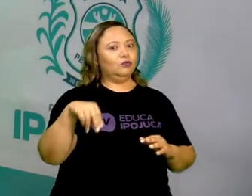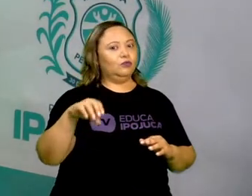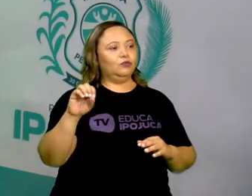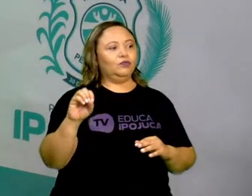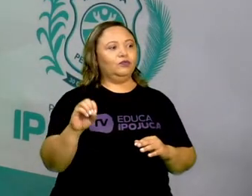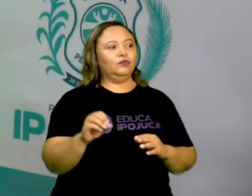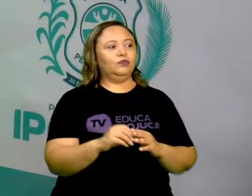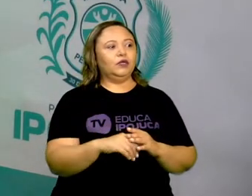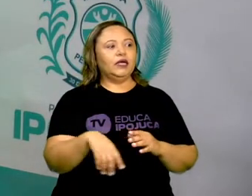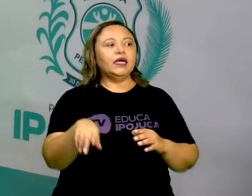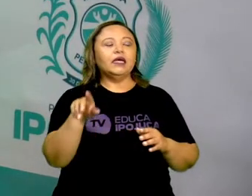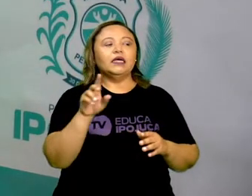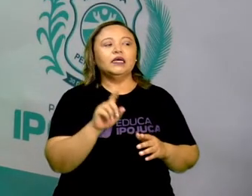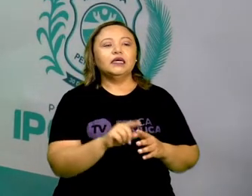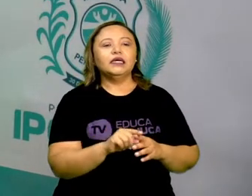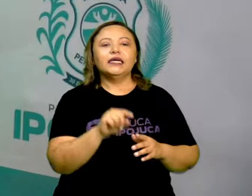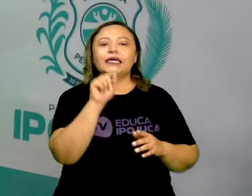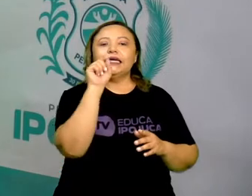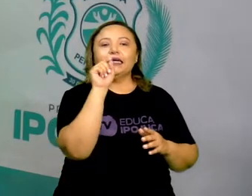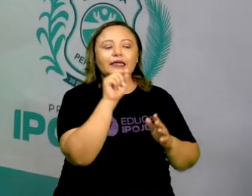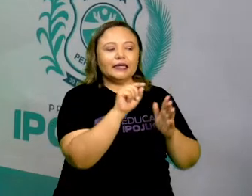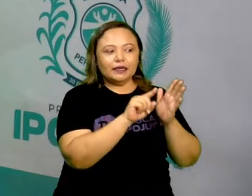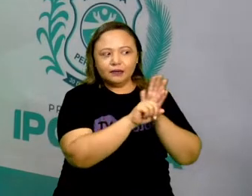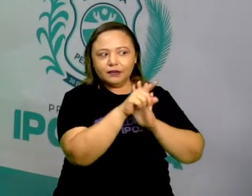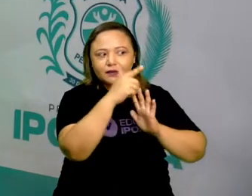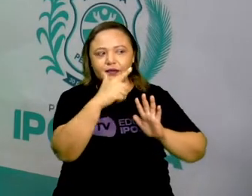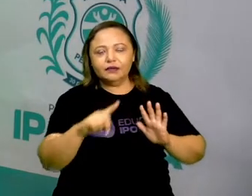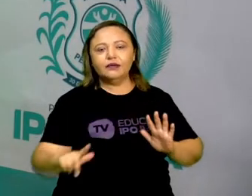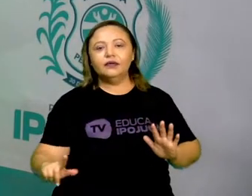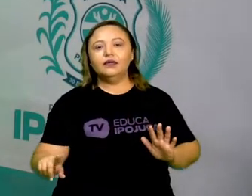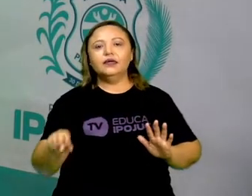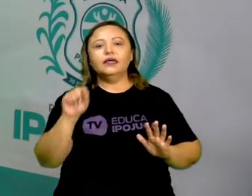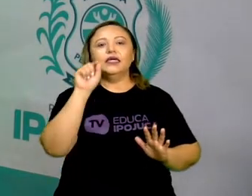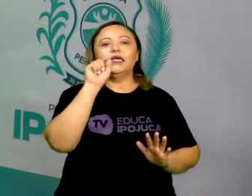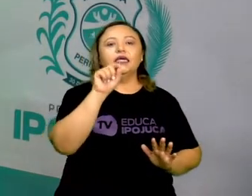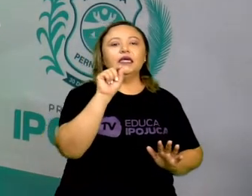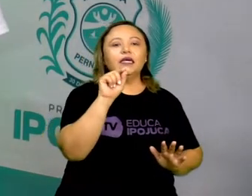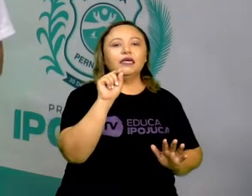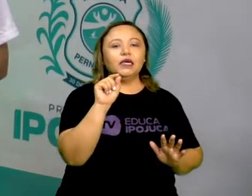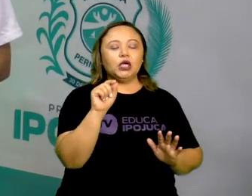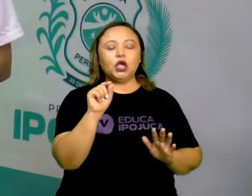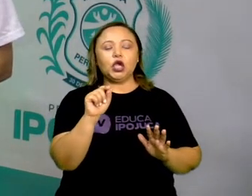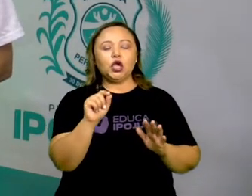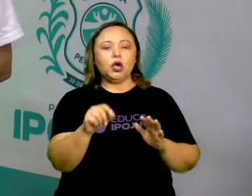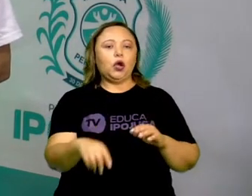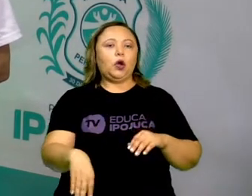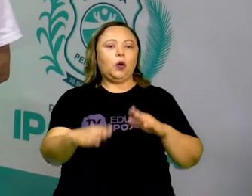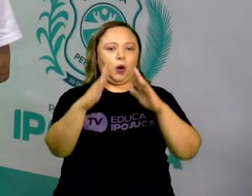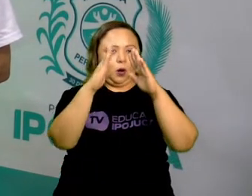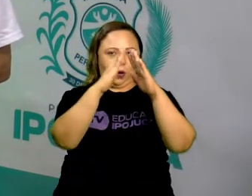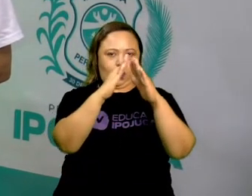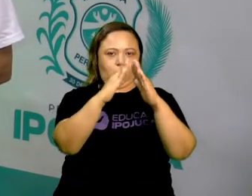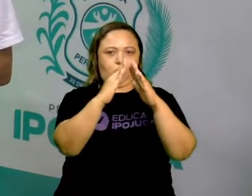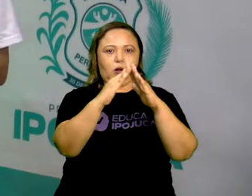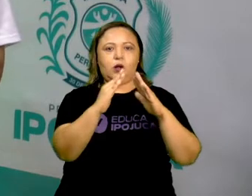Seguinte aqui da letra E. Quem mora perto da pracinha dos pássaros? Quem é que mora lá perto?